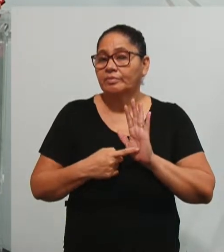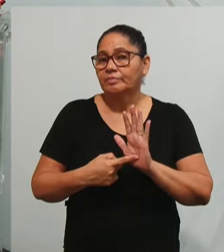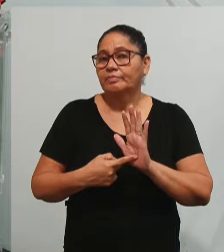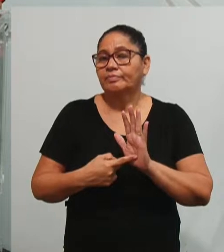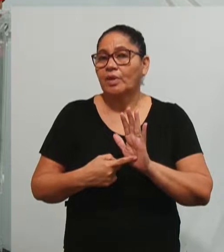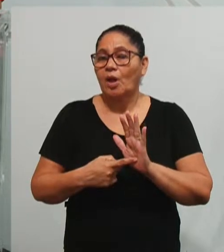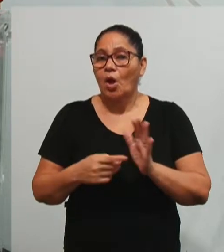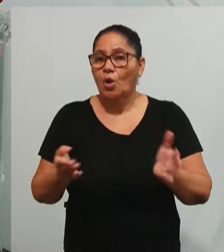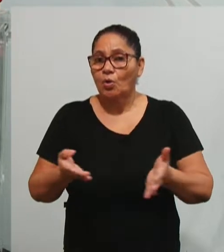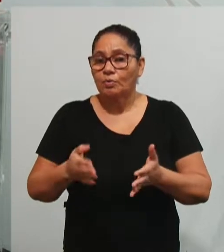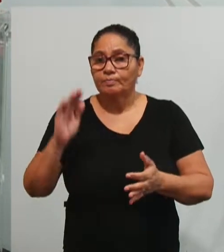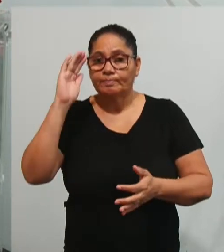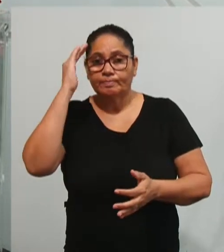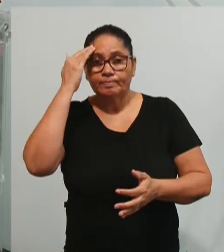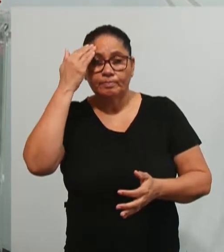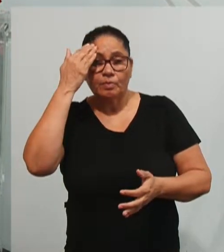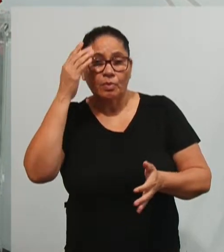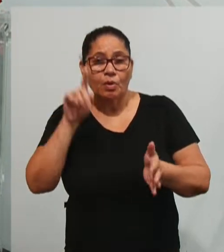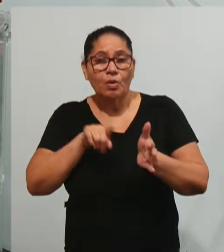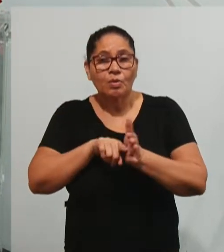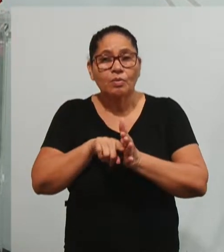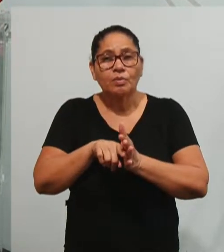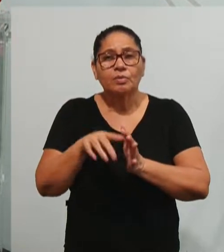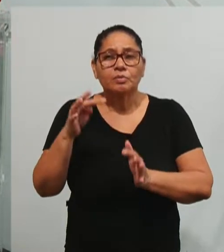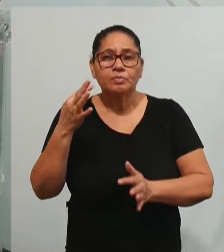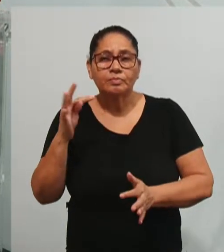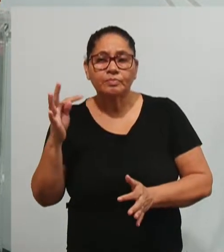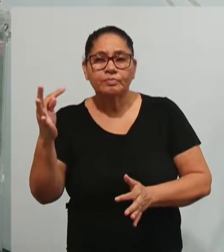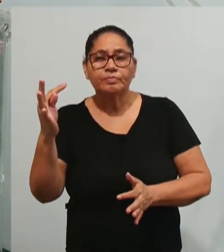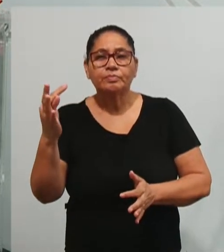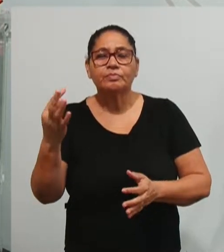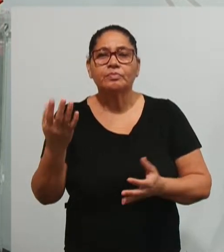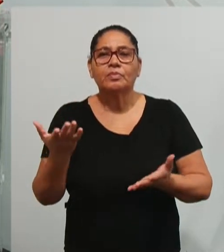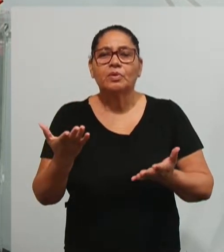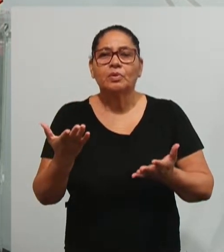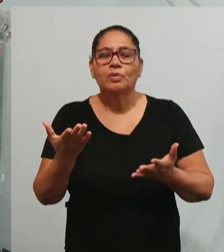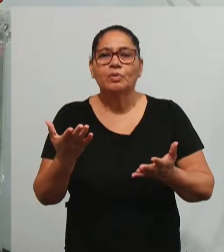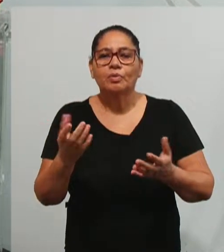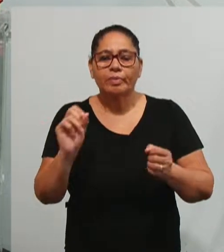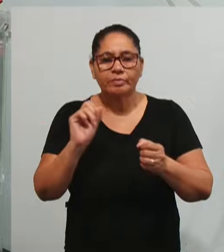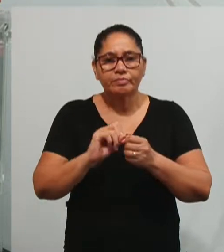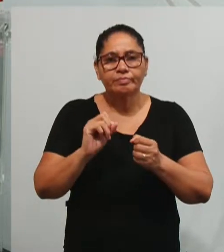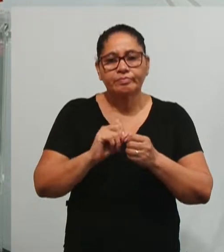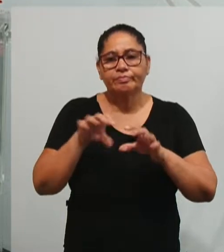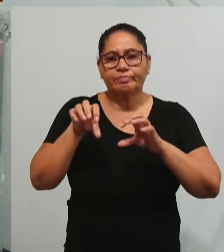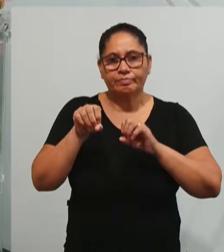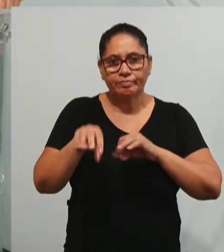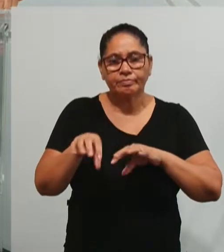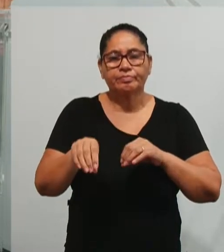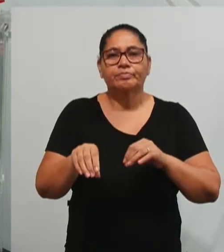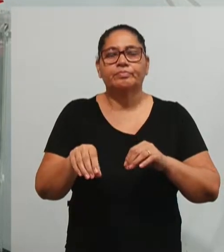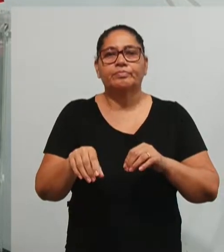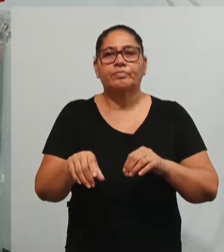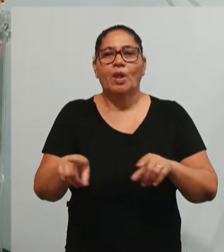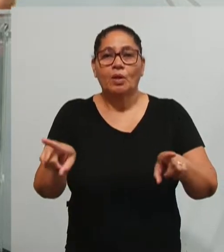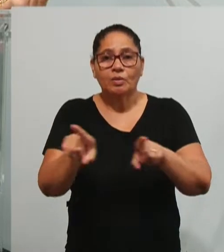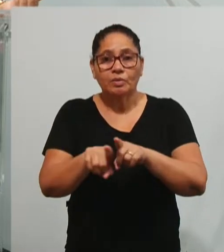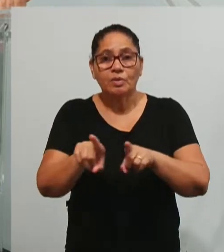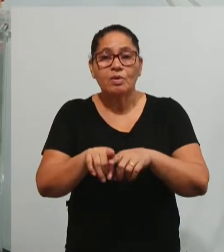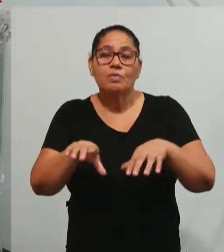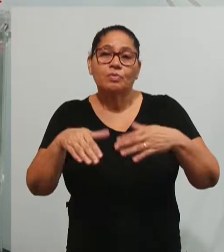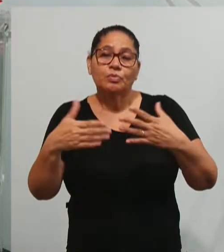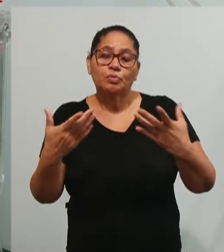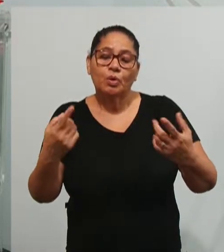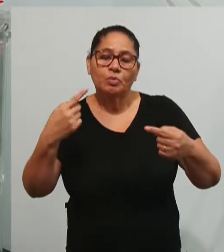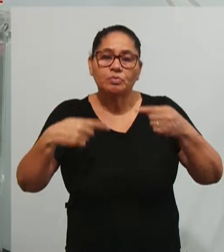entender alguns fundamentos dessa teoria e como ela se aplica à educação. Também estaremos vendo qual a